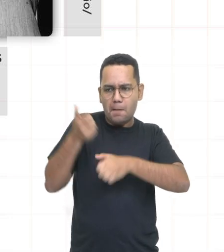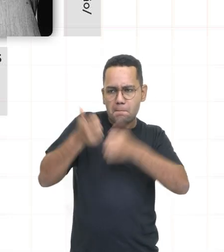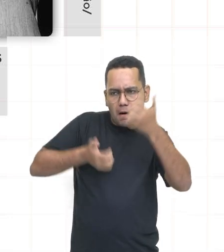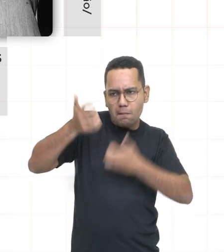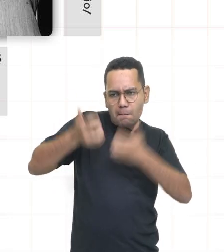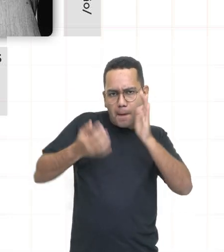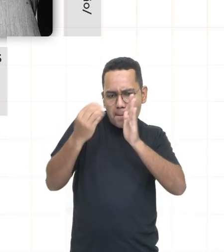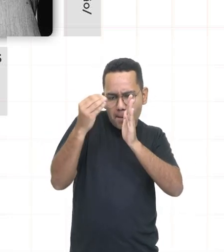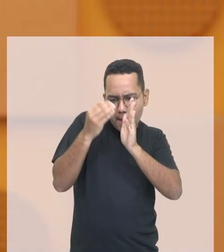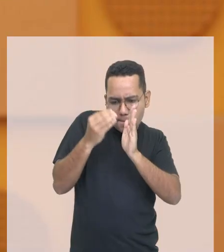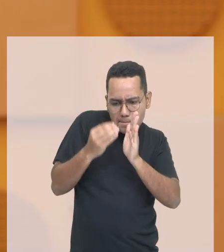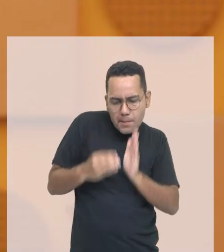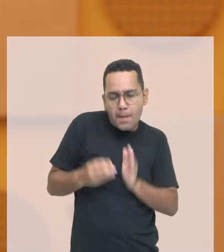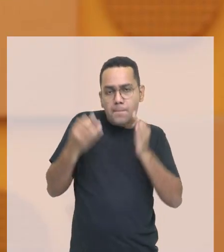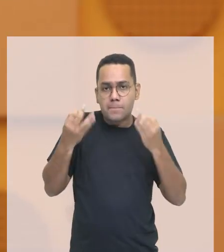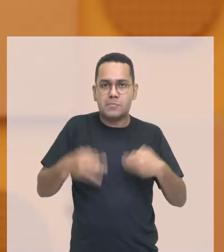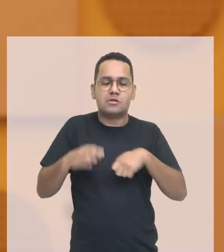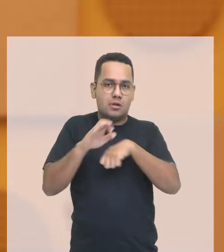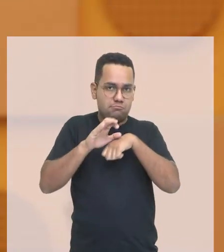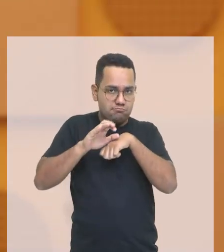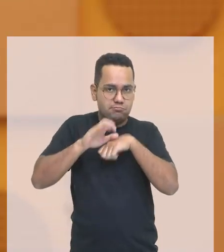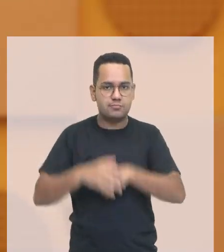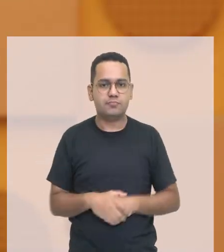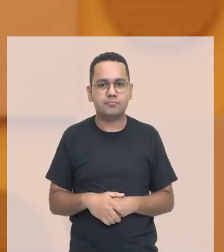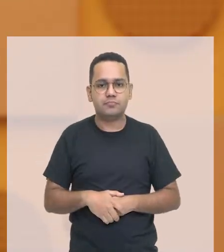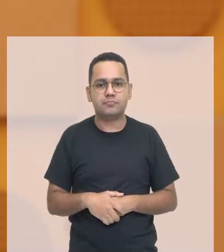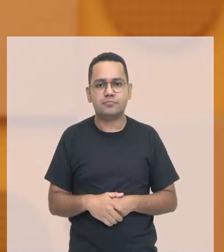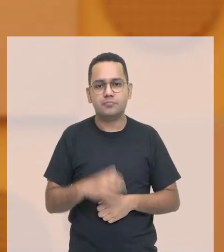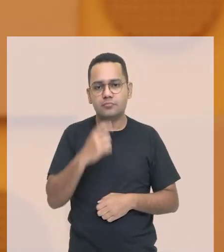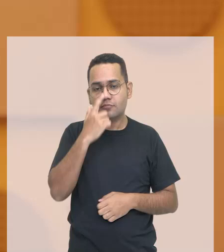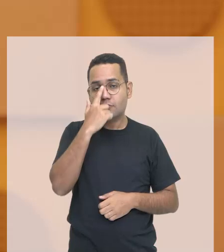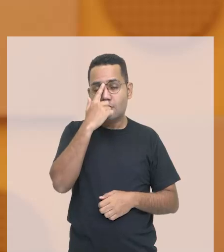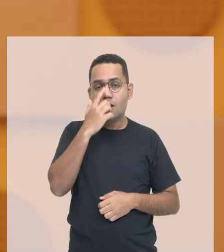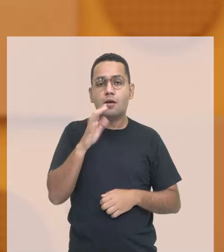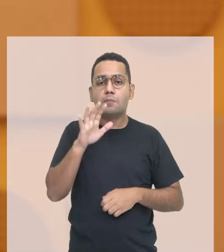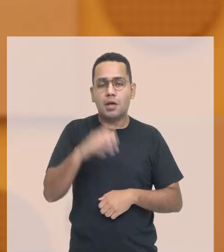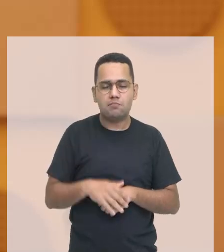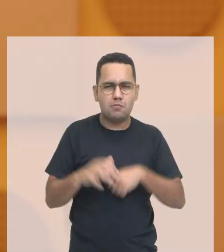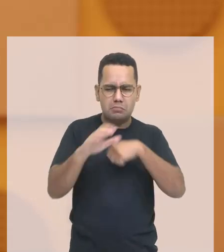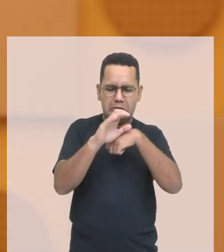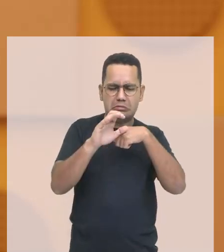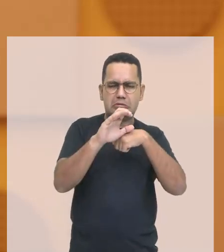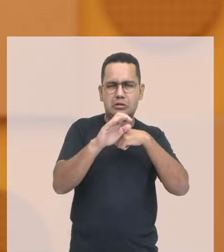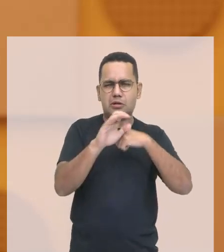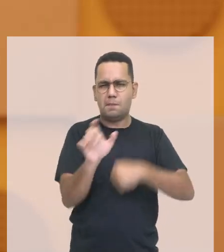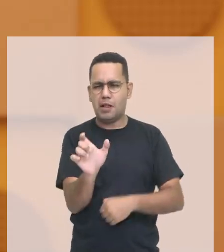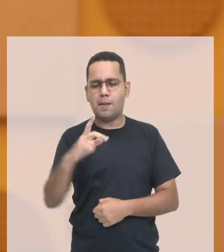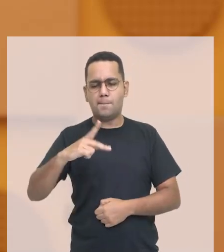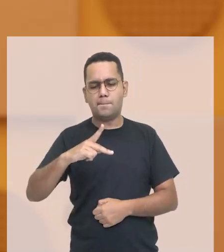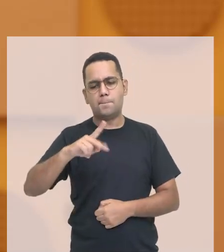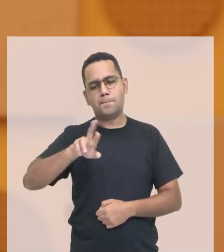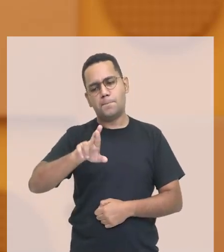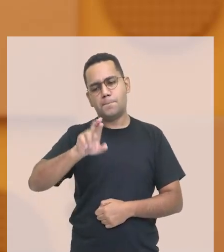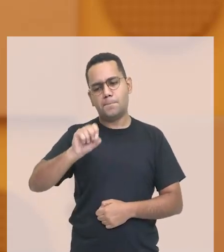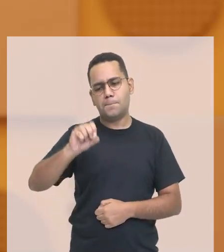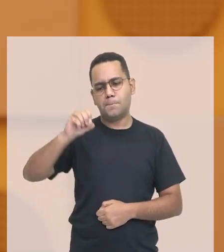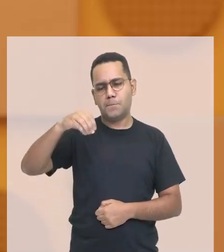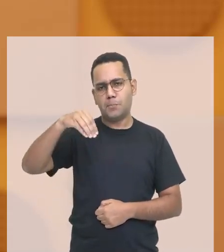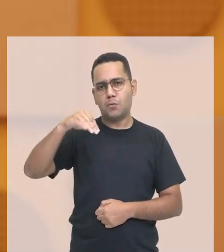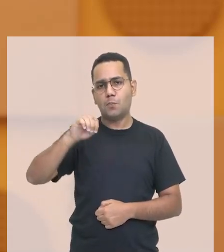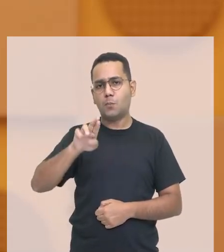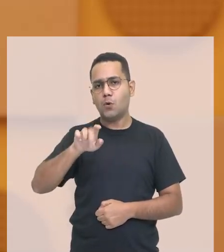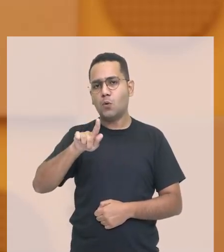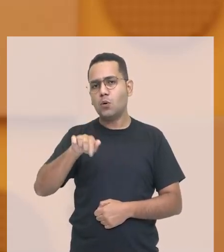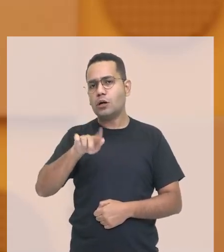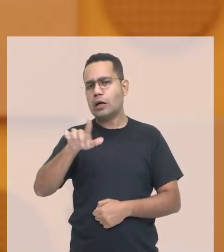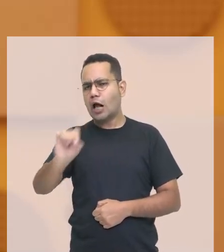Constituição ela foi promulgada. Como assim, professor? O que é uma Constituição promulgada? Existe